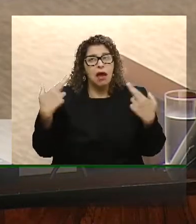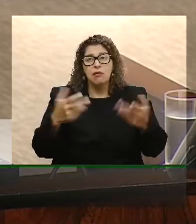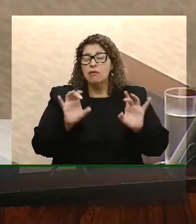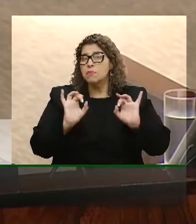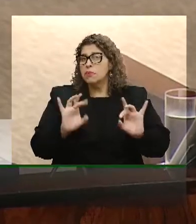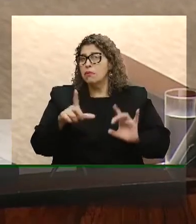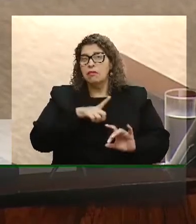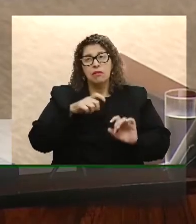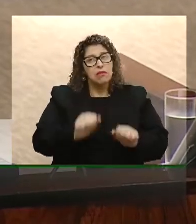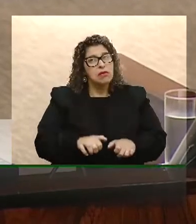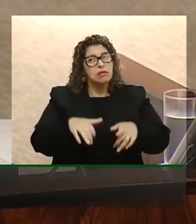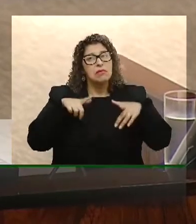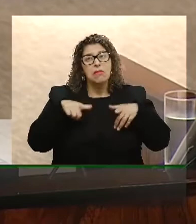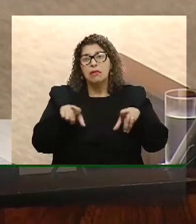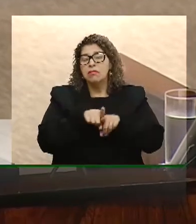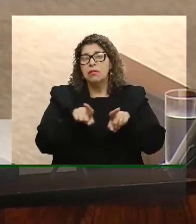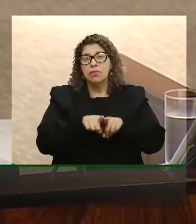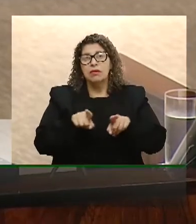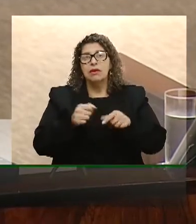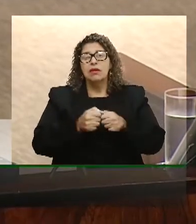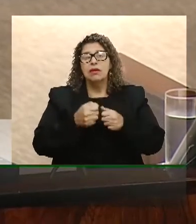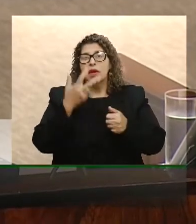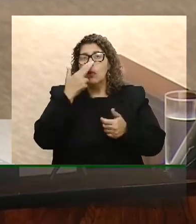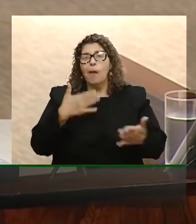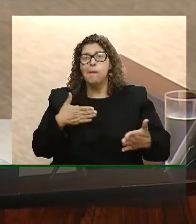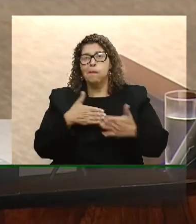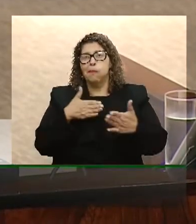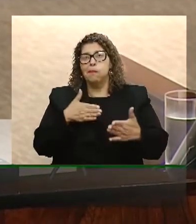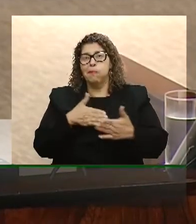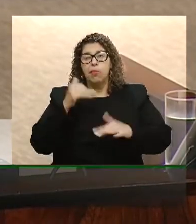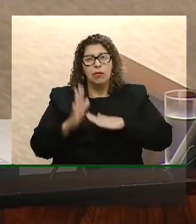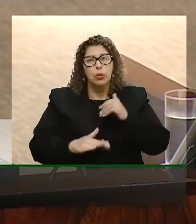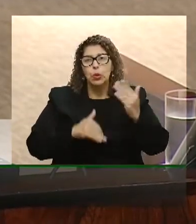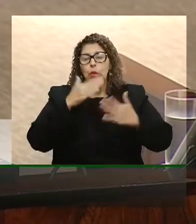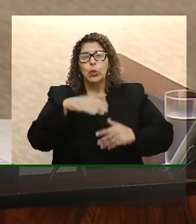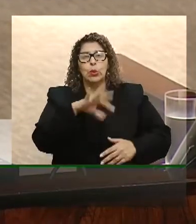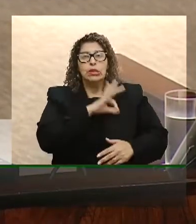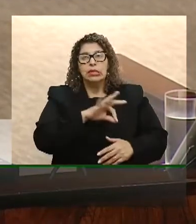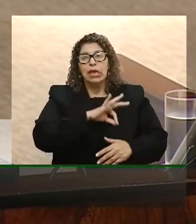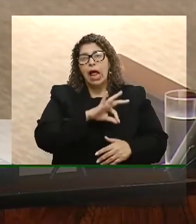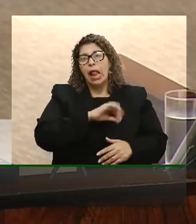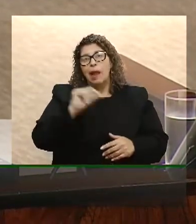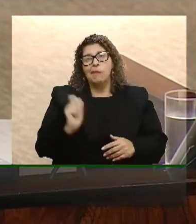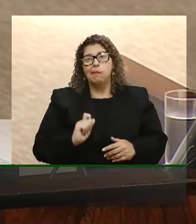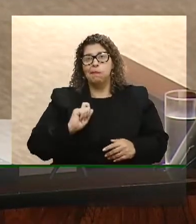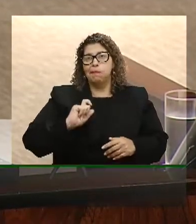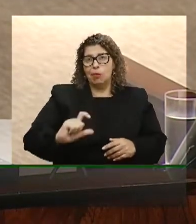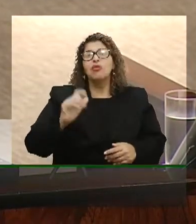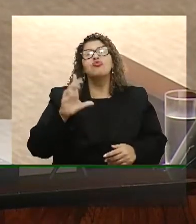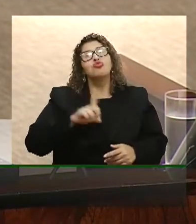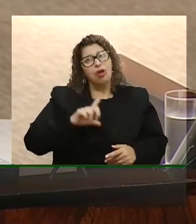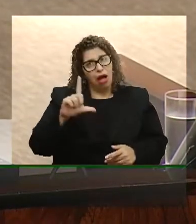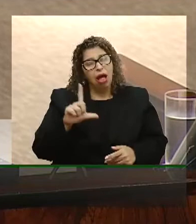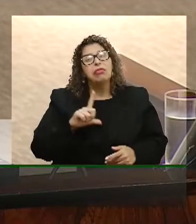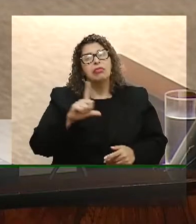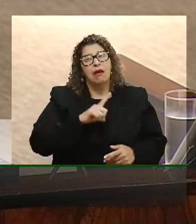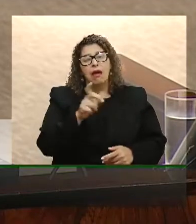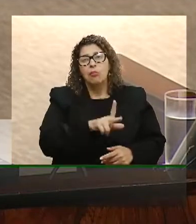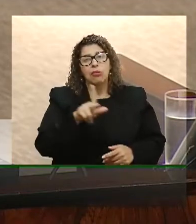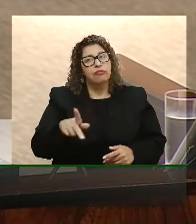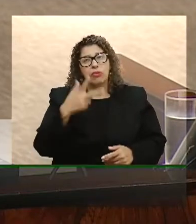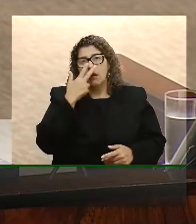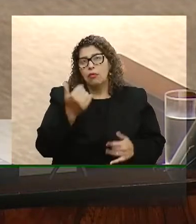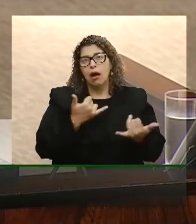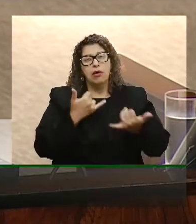mais um fator que será uma trava ao crescimento, que diminui salário de servidores, que já ganham salários baixos, como professores, como